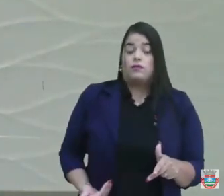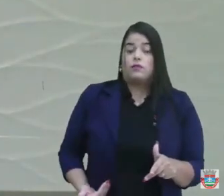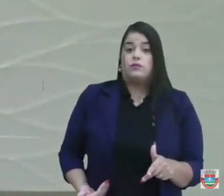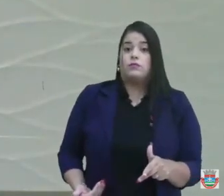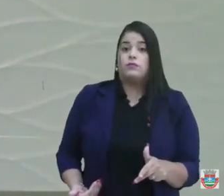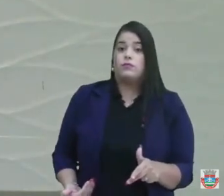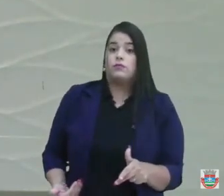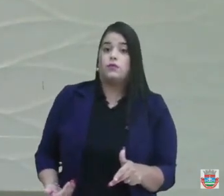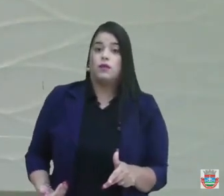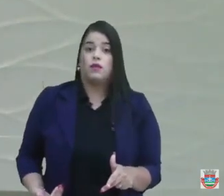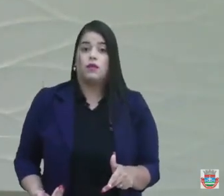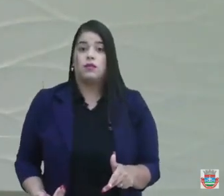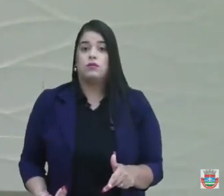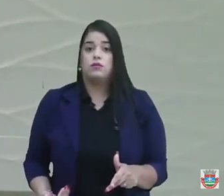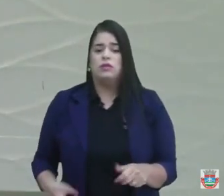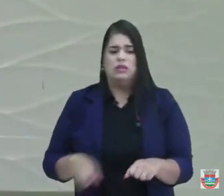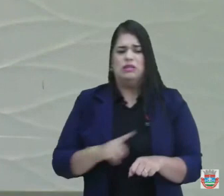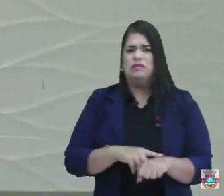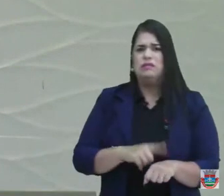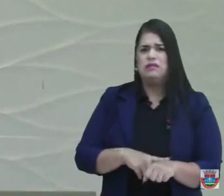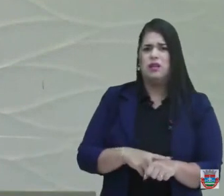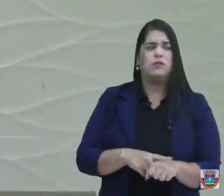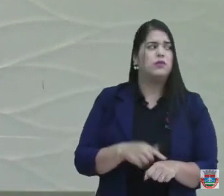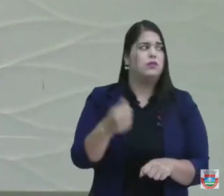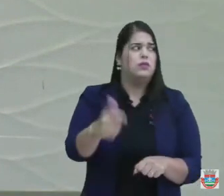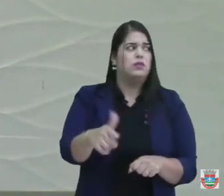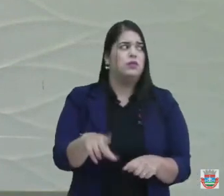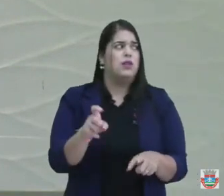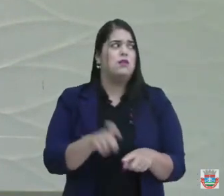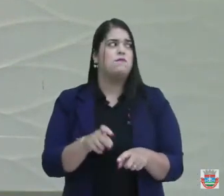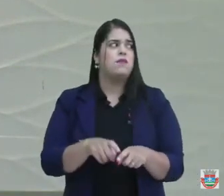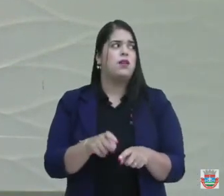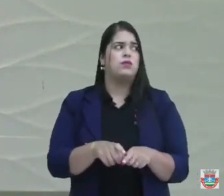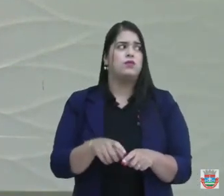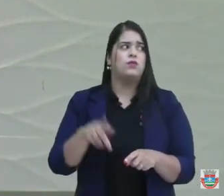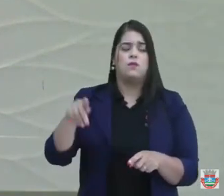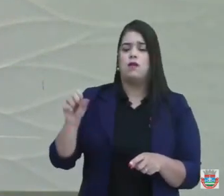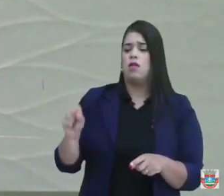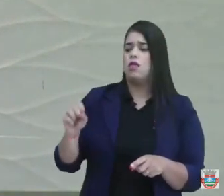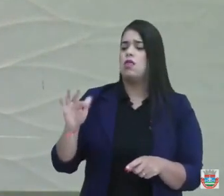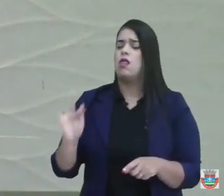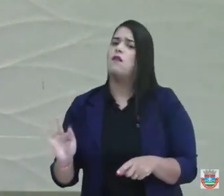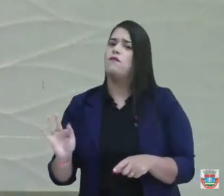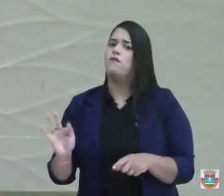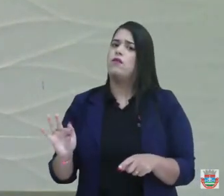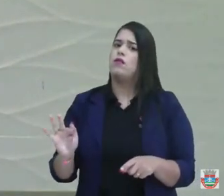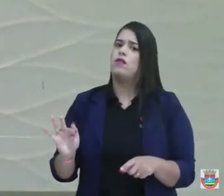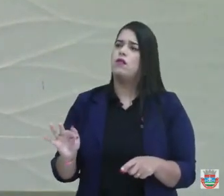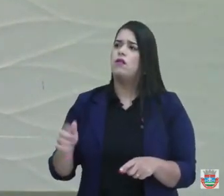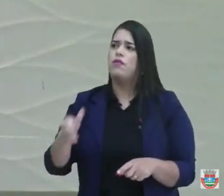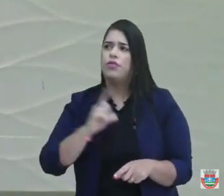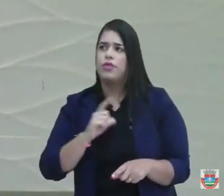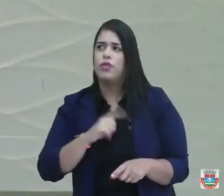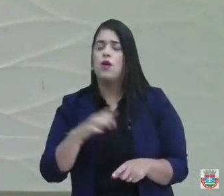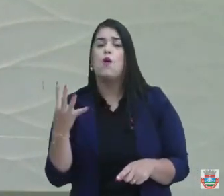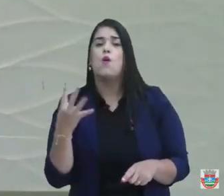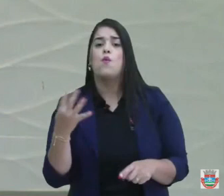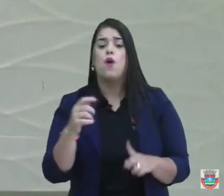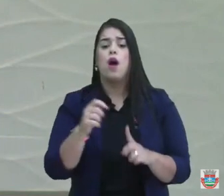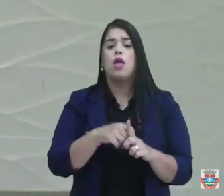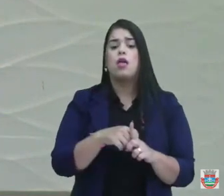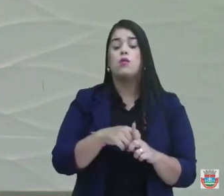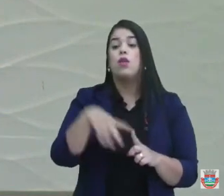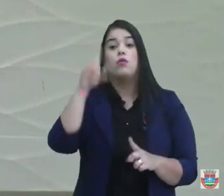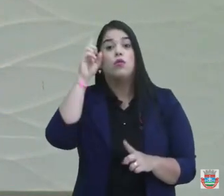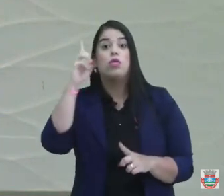essa quantidade de tempo, você tem um médico, numa região, no PSF. nós tínhamos PSF funcionando, quatro dias por semana, minha gente.